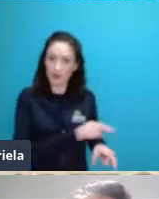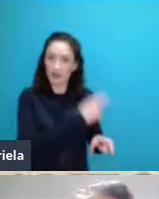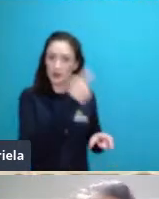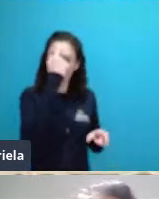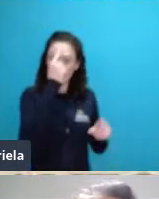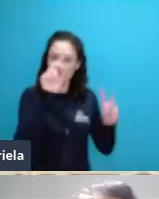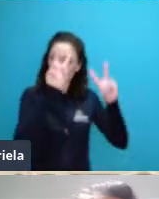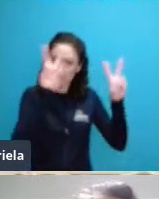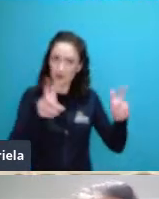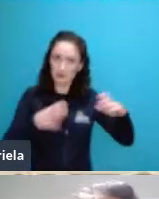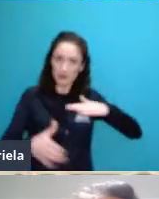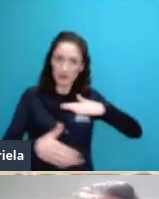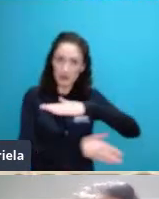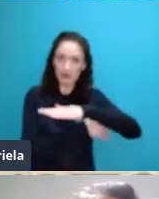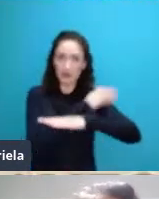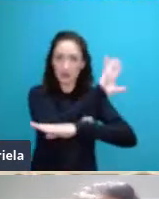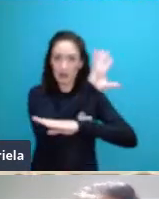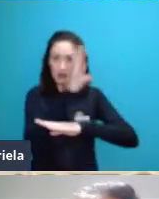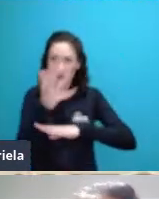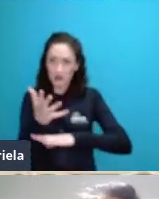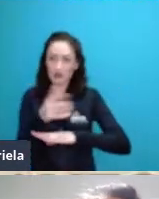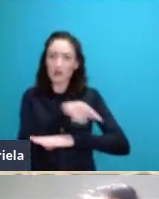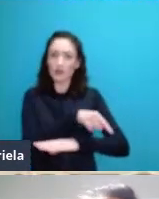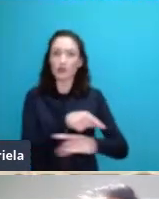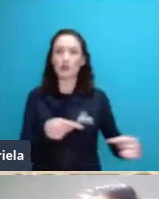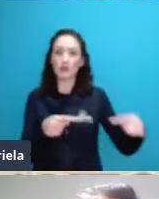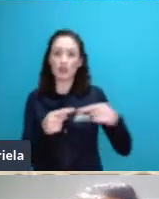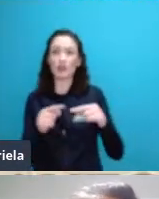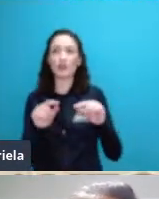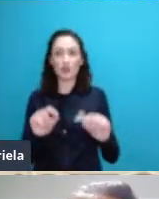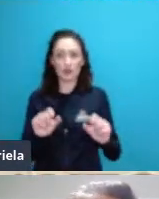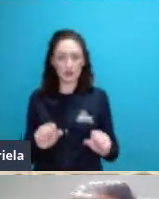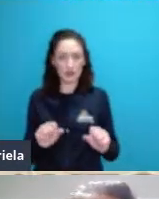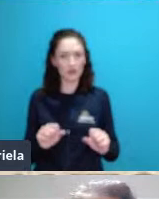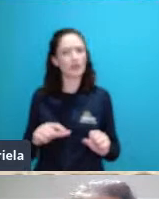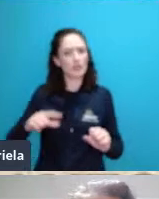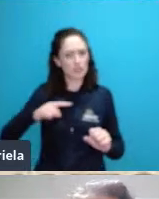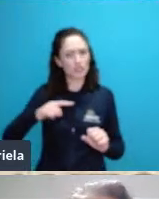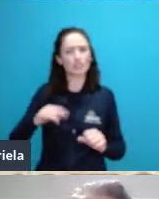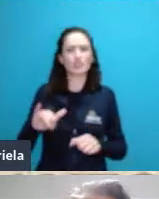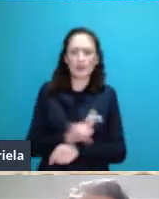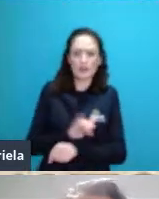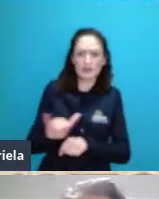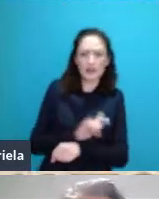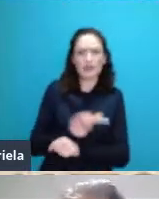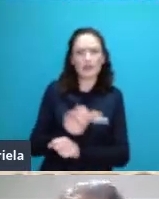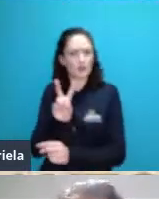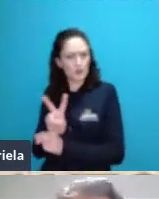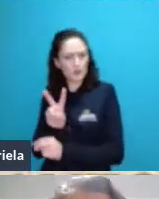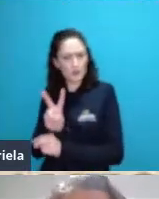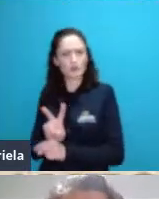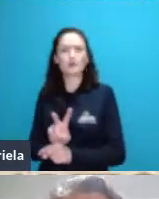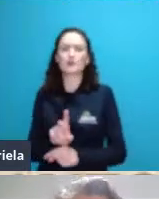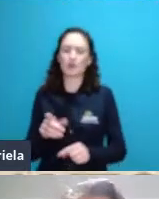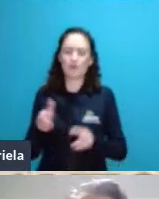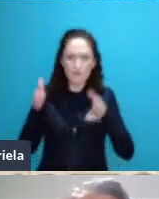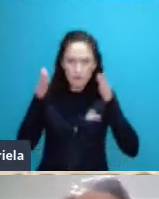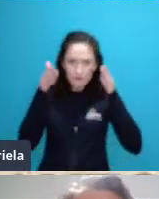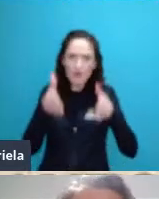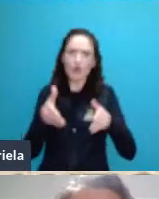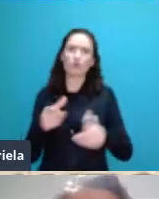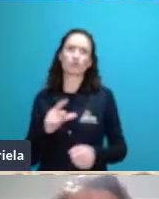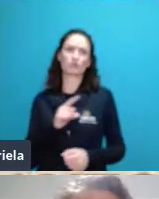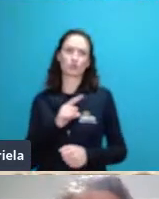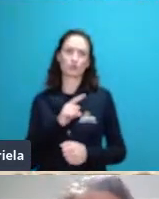crucial para direcionar estratégias conservacionistas pode passar por favor isso